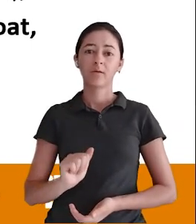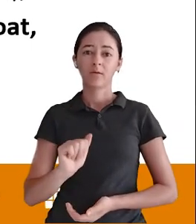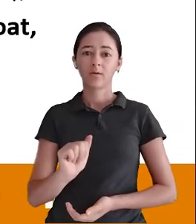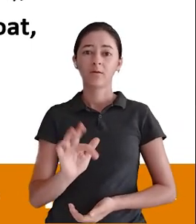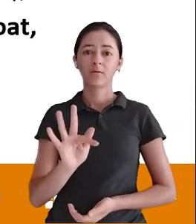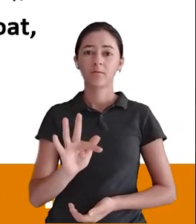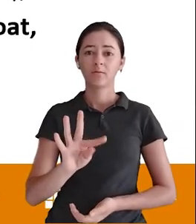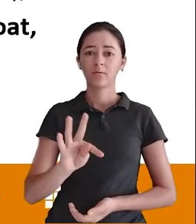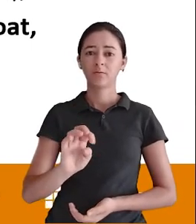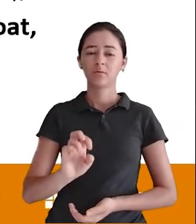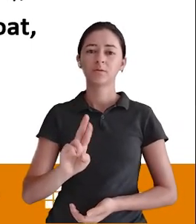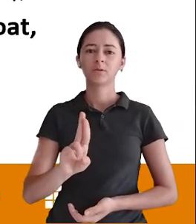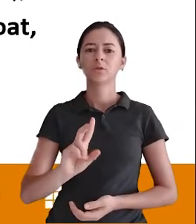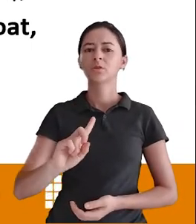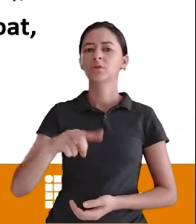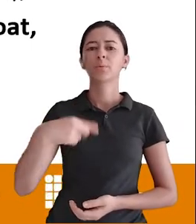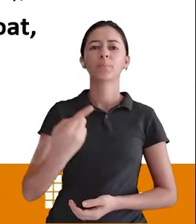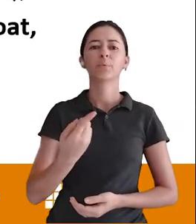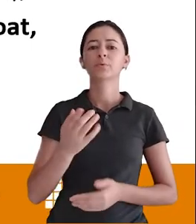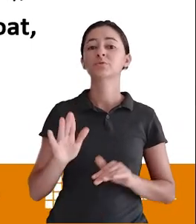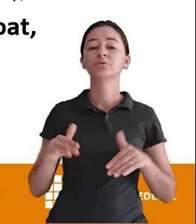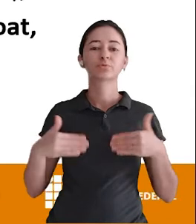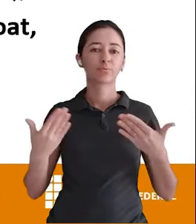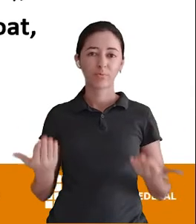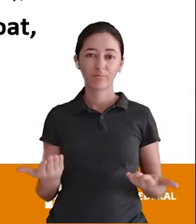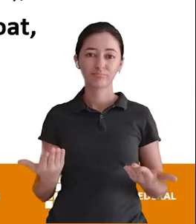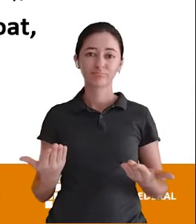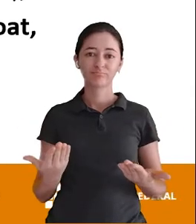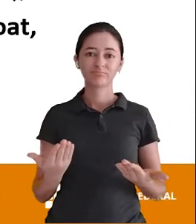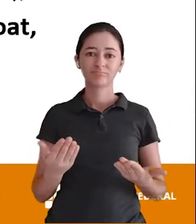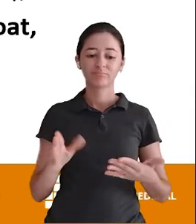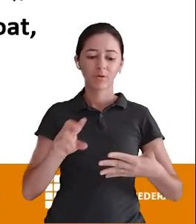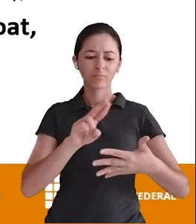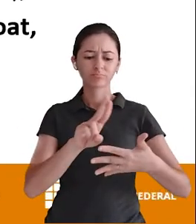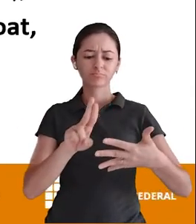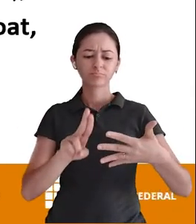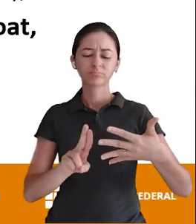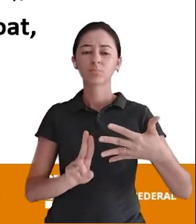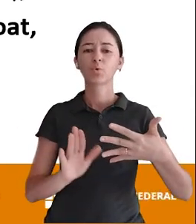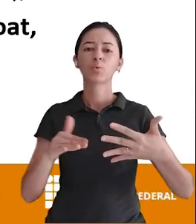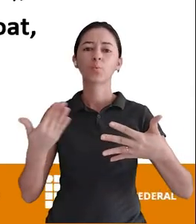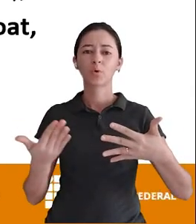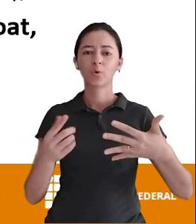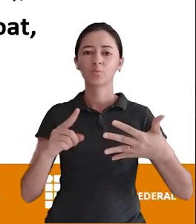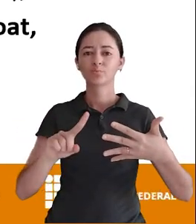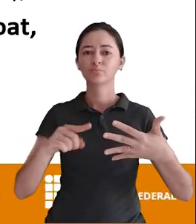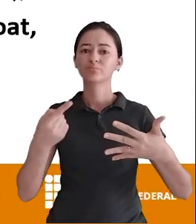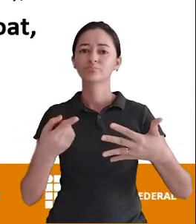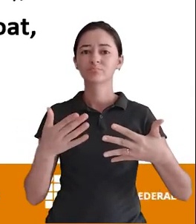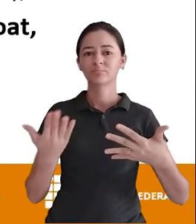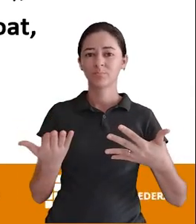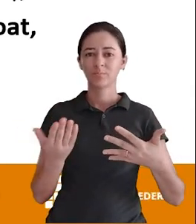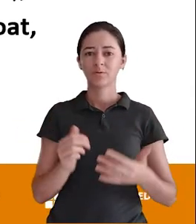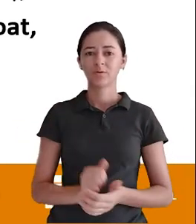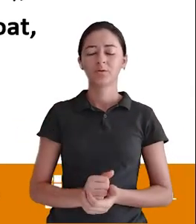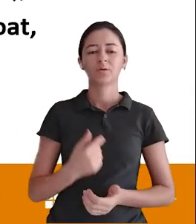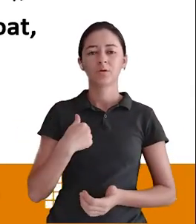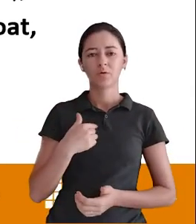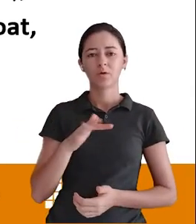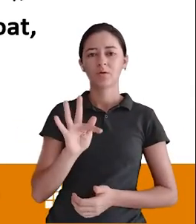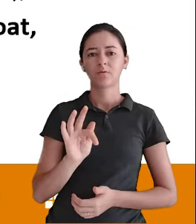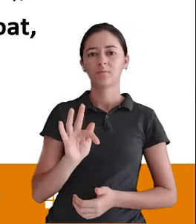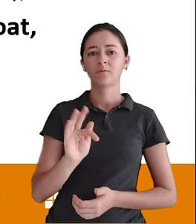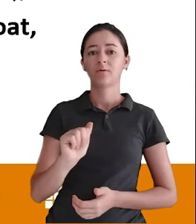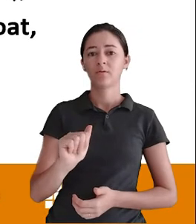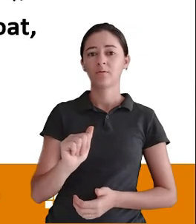falar Pro banco de dados Não é adivinho Né Depois de qual atributo Que é que ele seja inserido Então eu vou aqui dizer Ó After